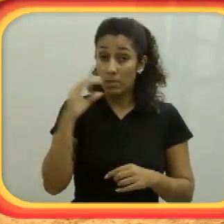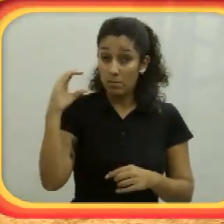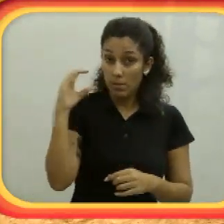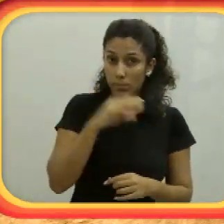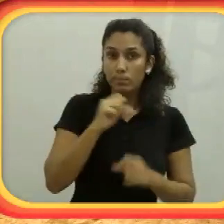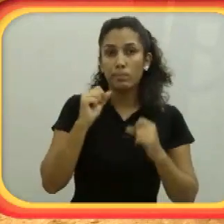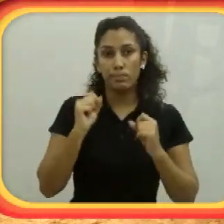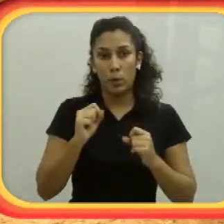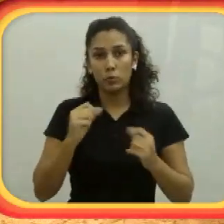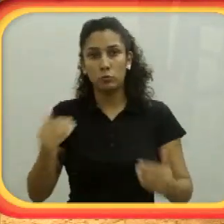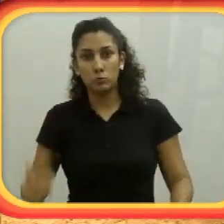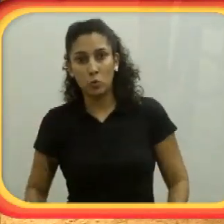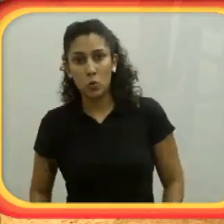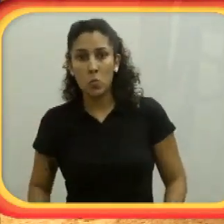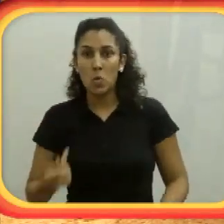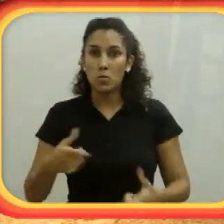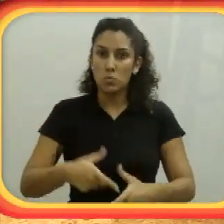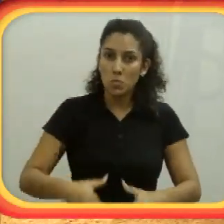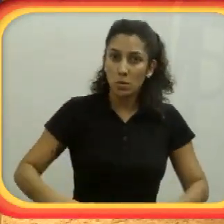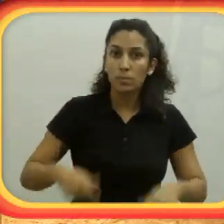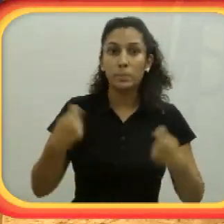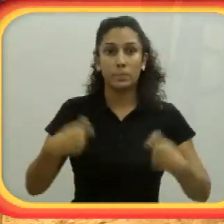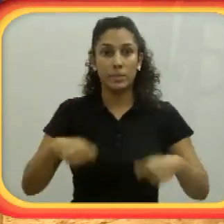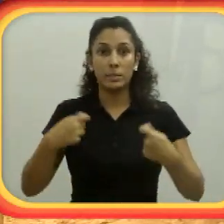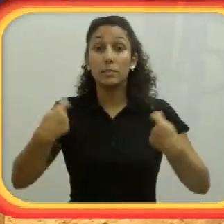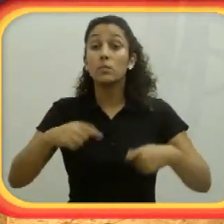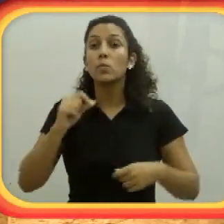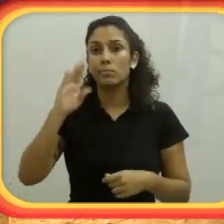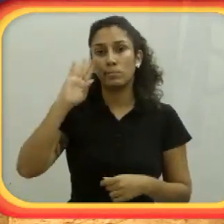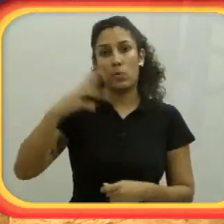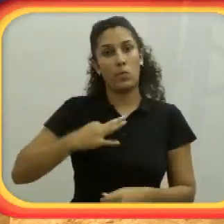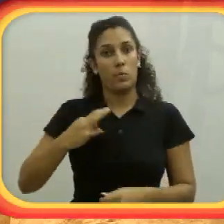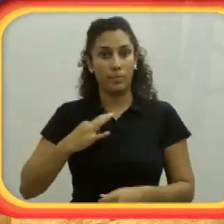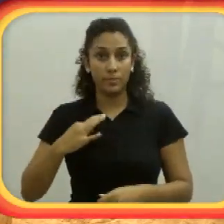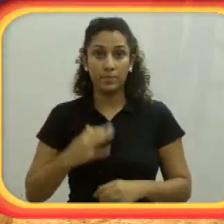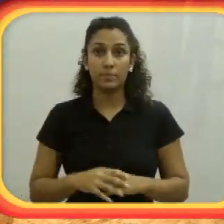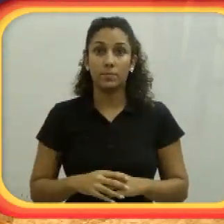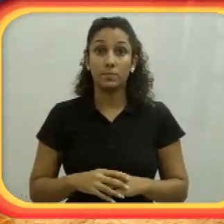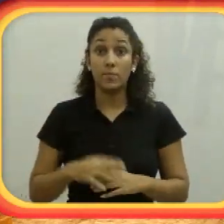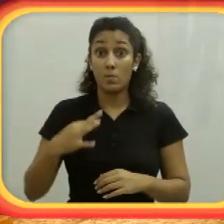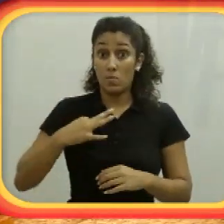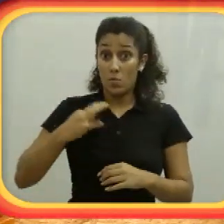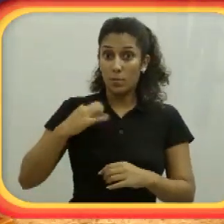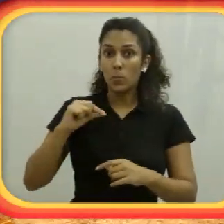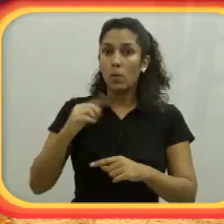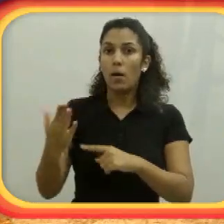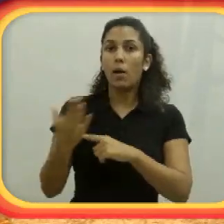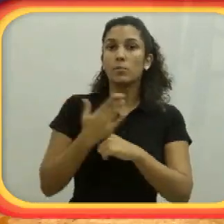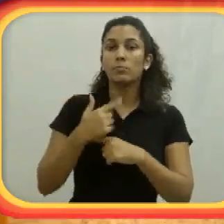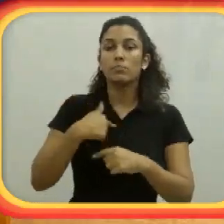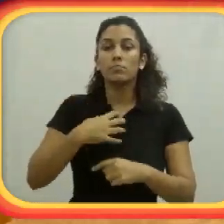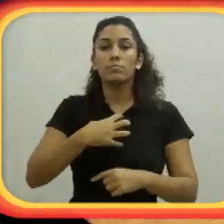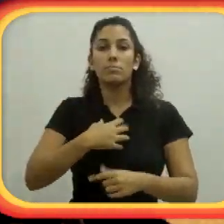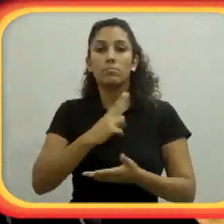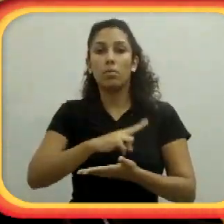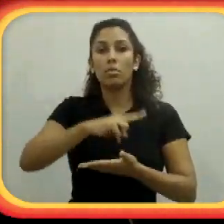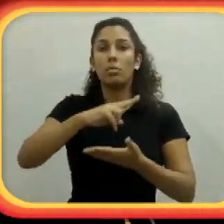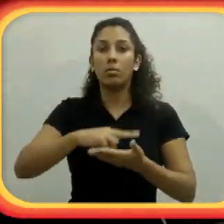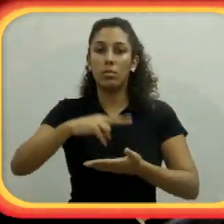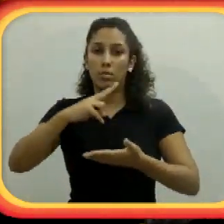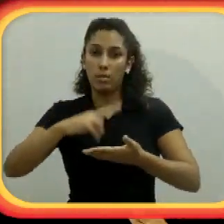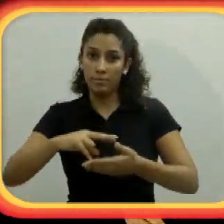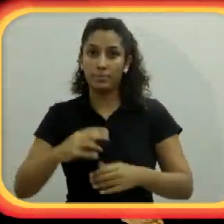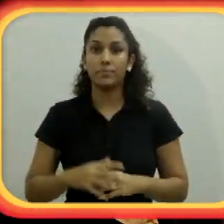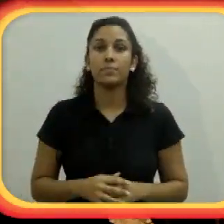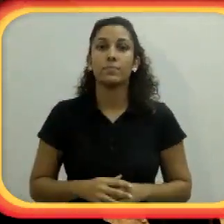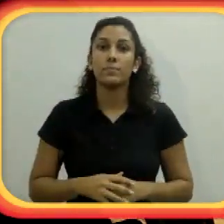até mergulhar de short, de sunga, não precisa necessariamente da roupa. O que a roupa vai influenciar, como ela tem uma flutuabilidade muito